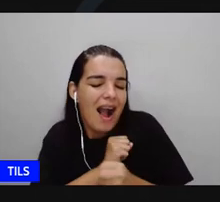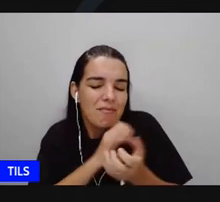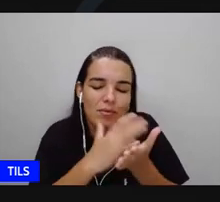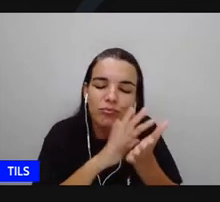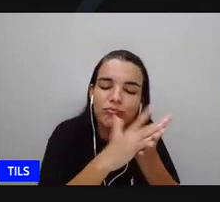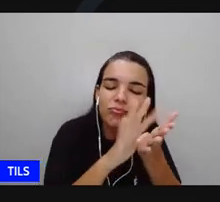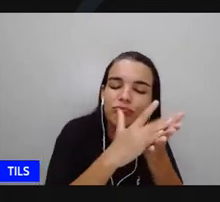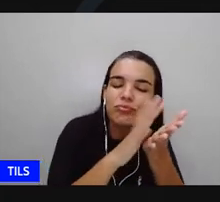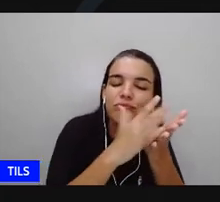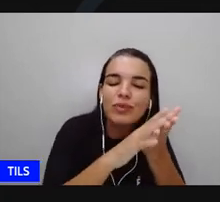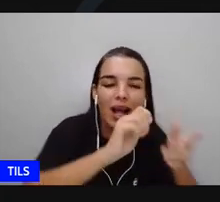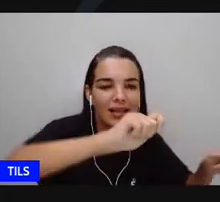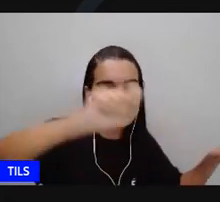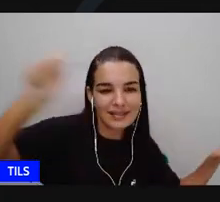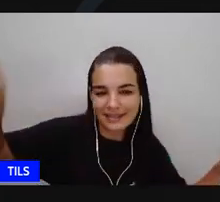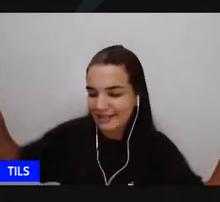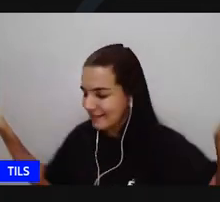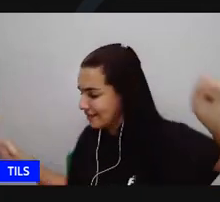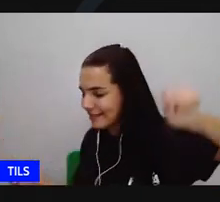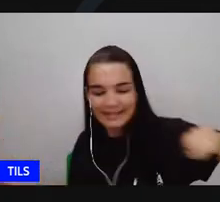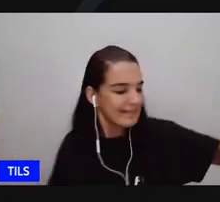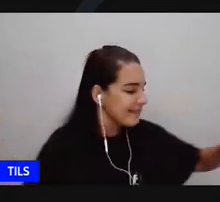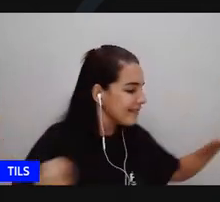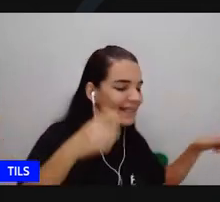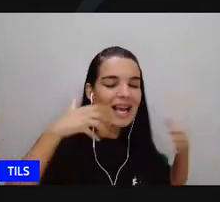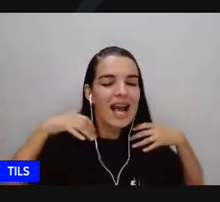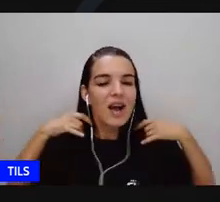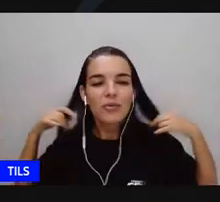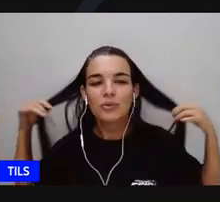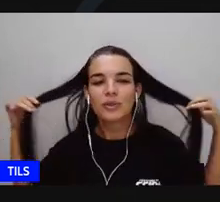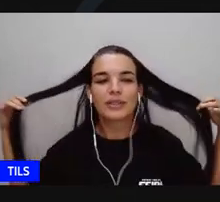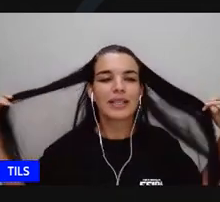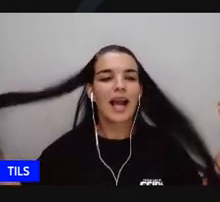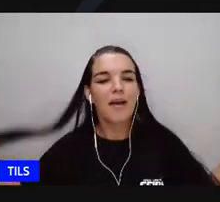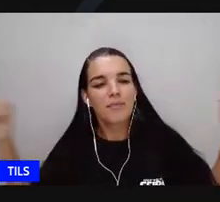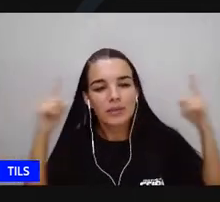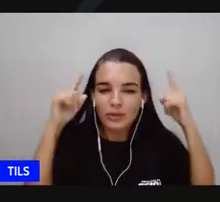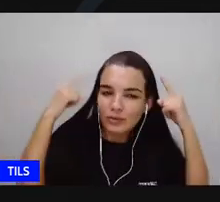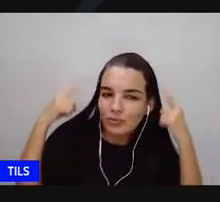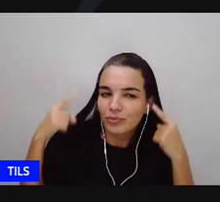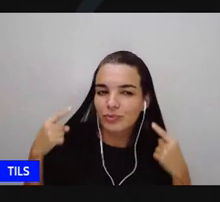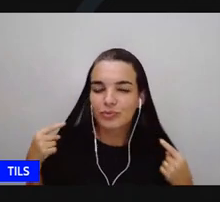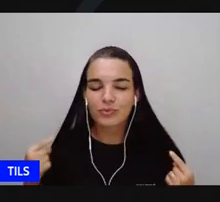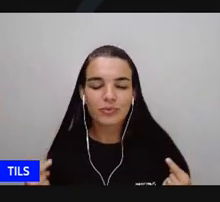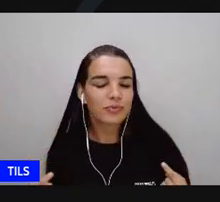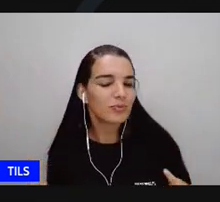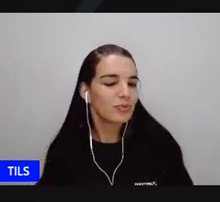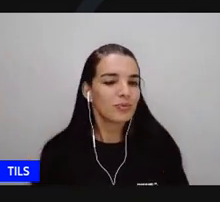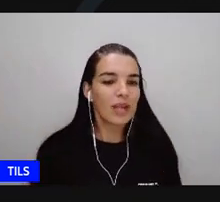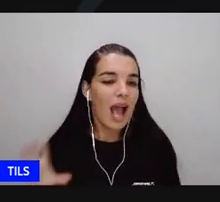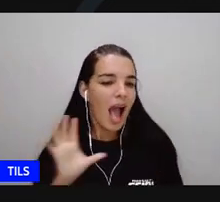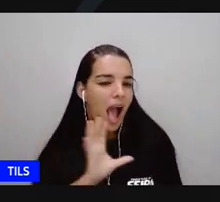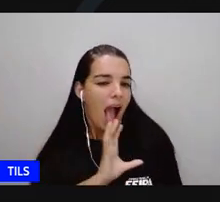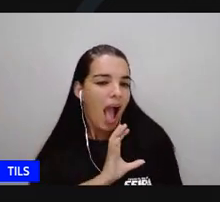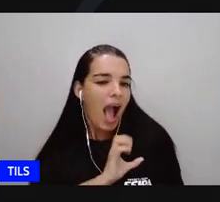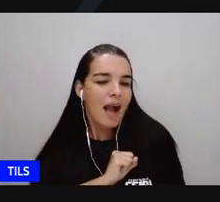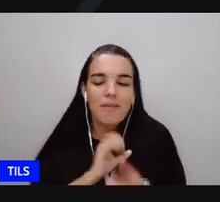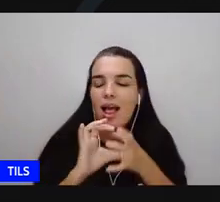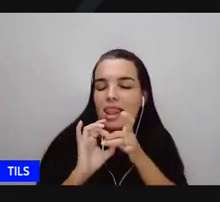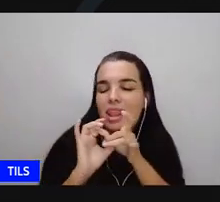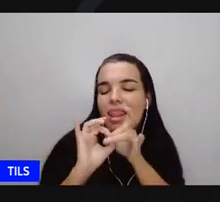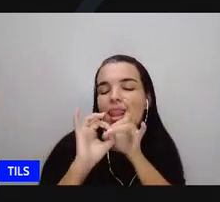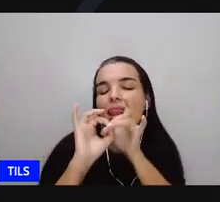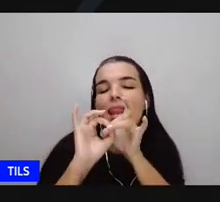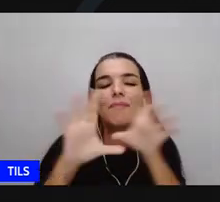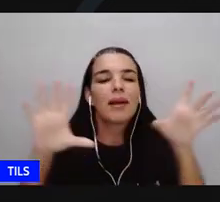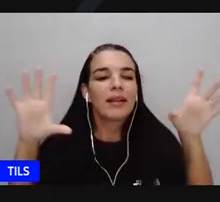balanço da saia rodada e seu cabelo fresco solto ao vento ama a liberdade de